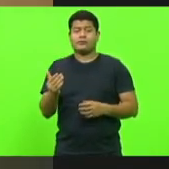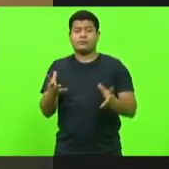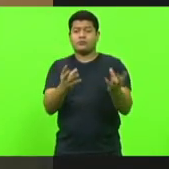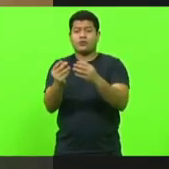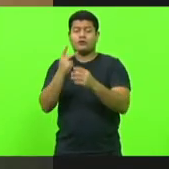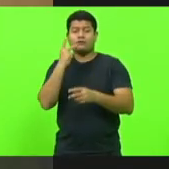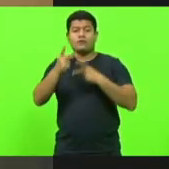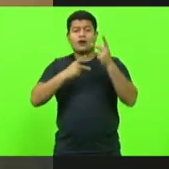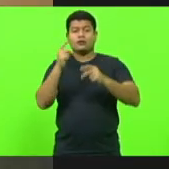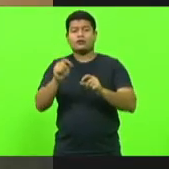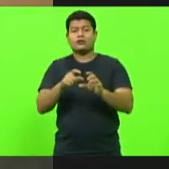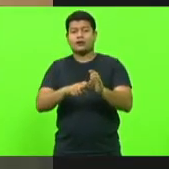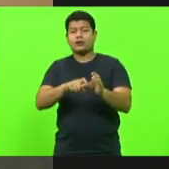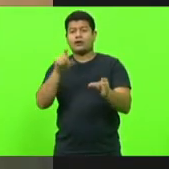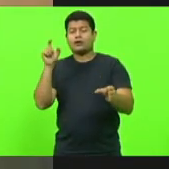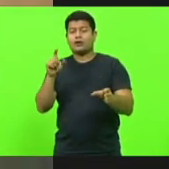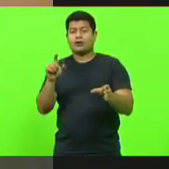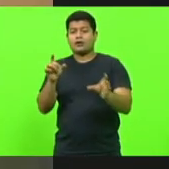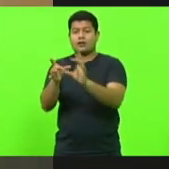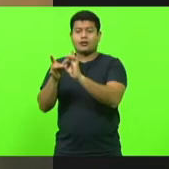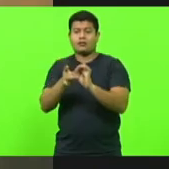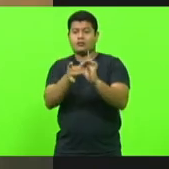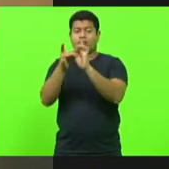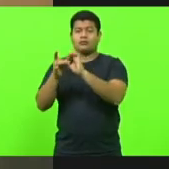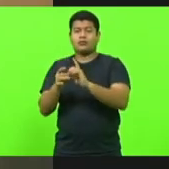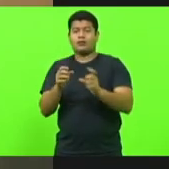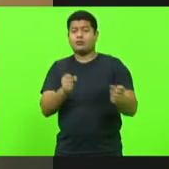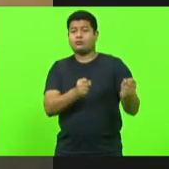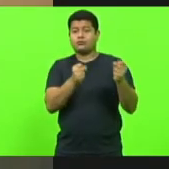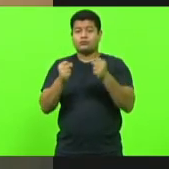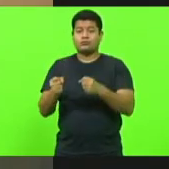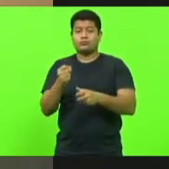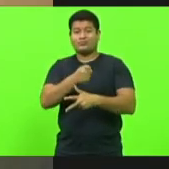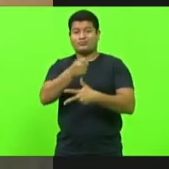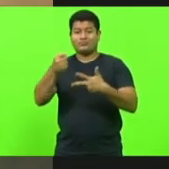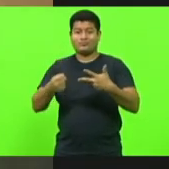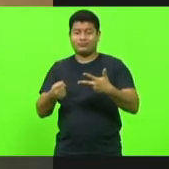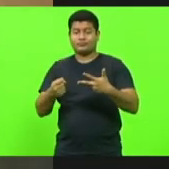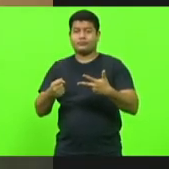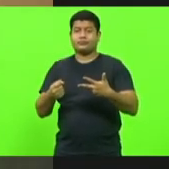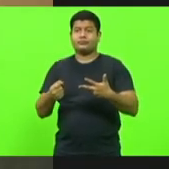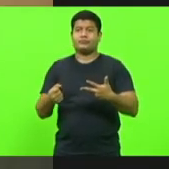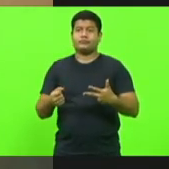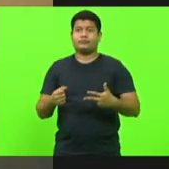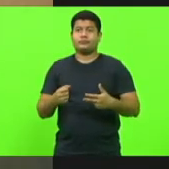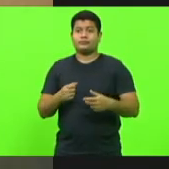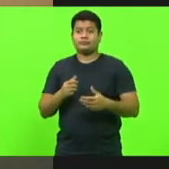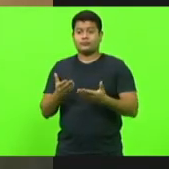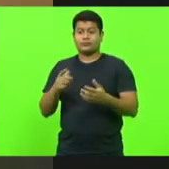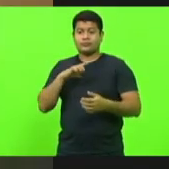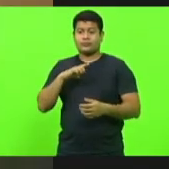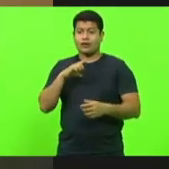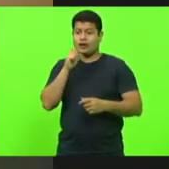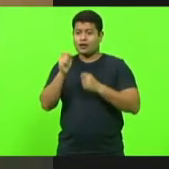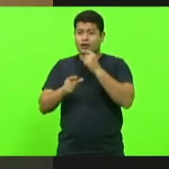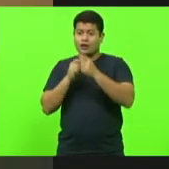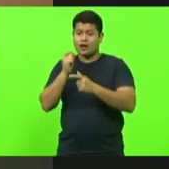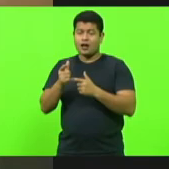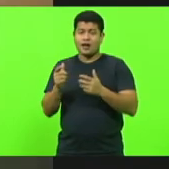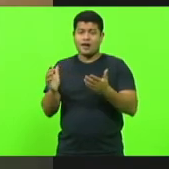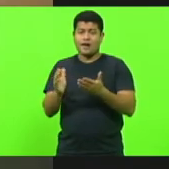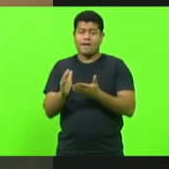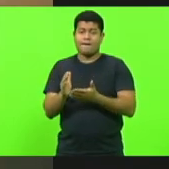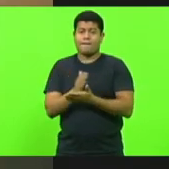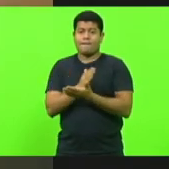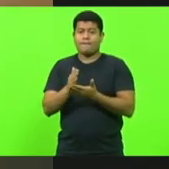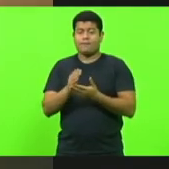tanto na harmonia dos poderes né também não tem muita crítica nesse sentido que os poderes muitas vezes acabam se